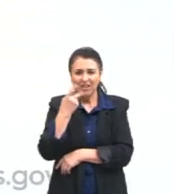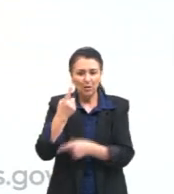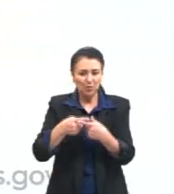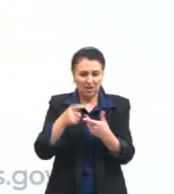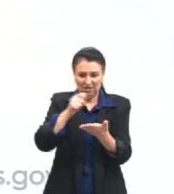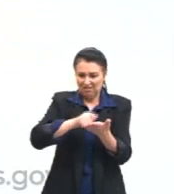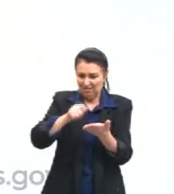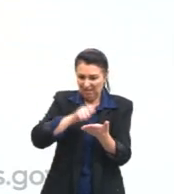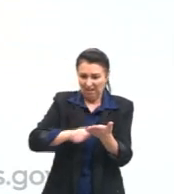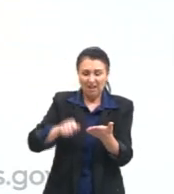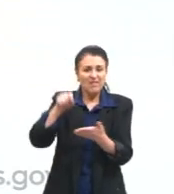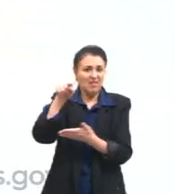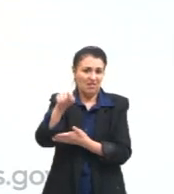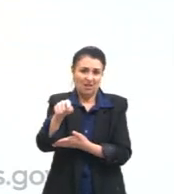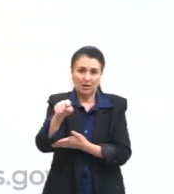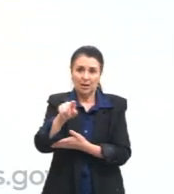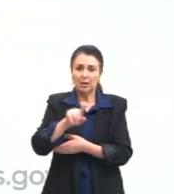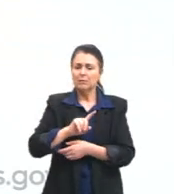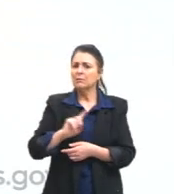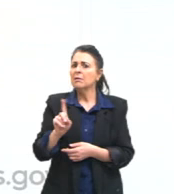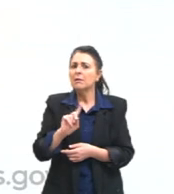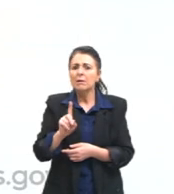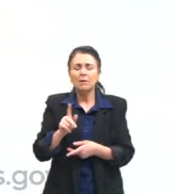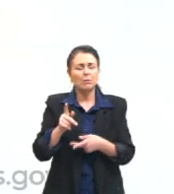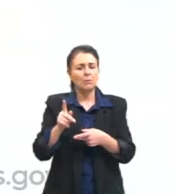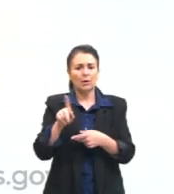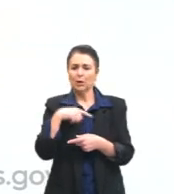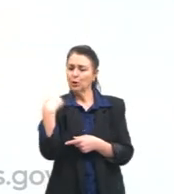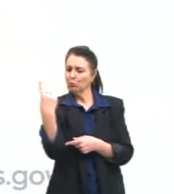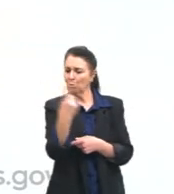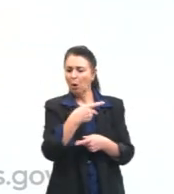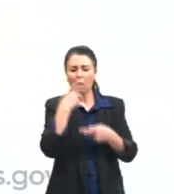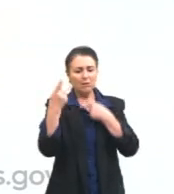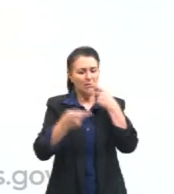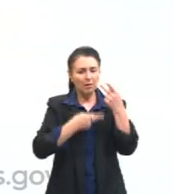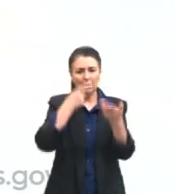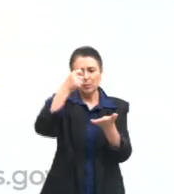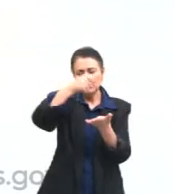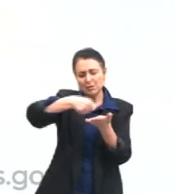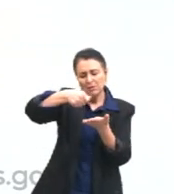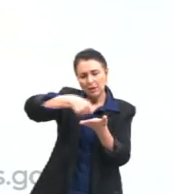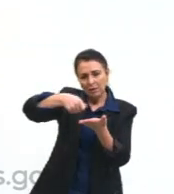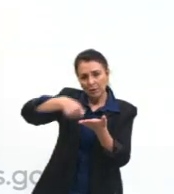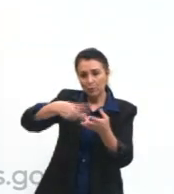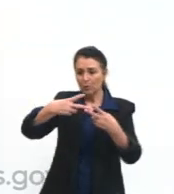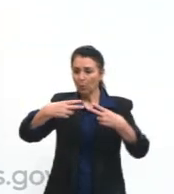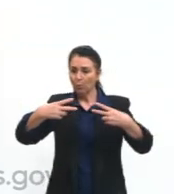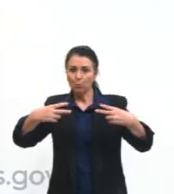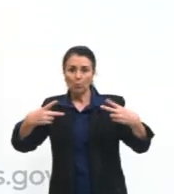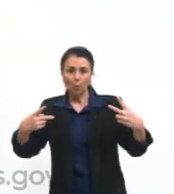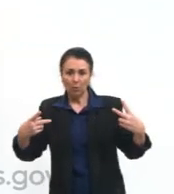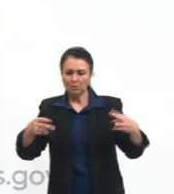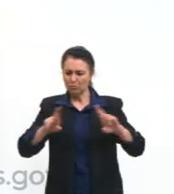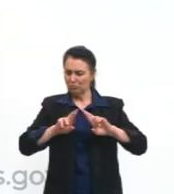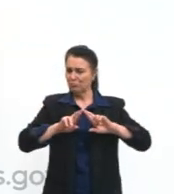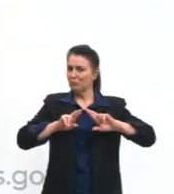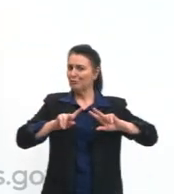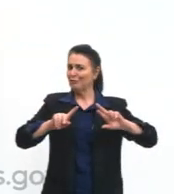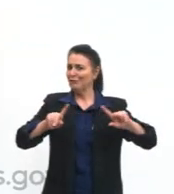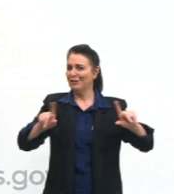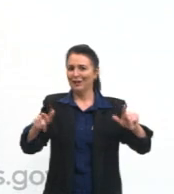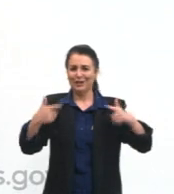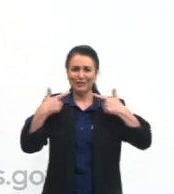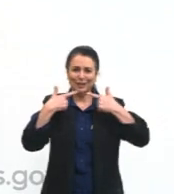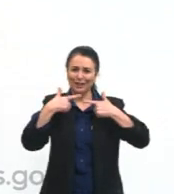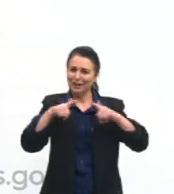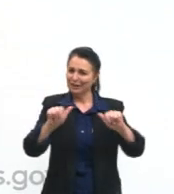assim. E não, gente. Fala e escrita são duas modalidades diferentes da língua que têm